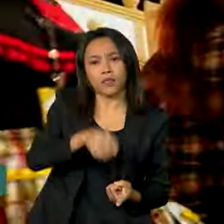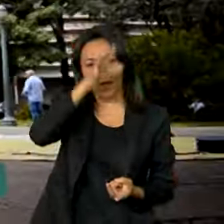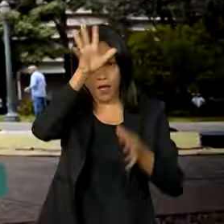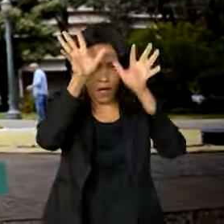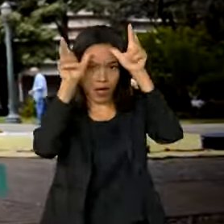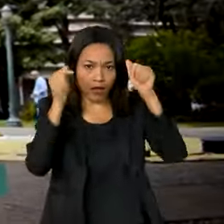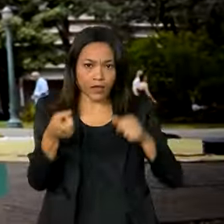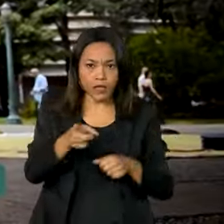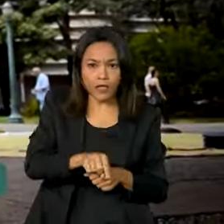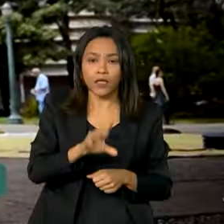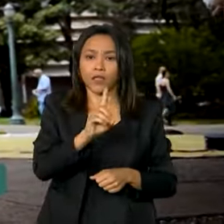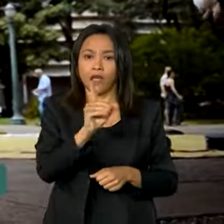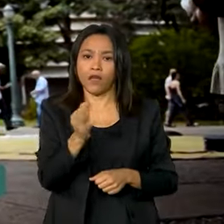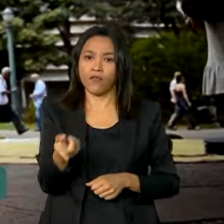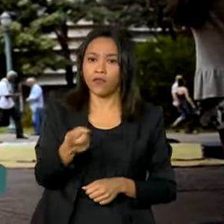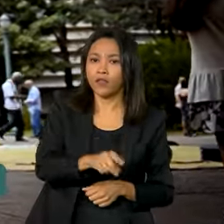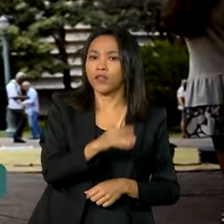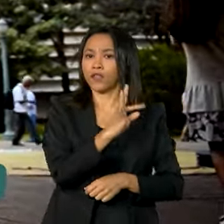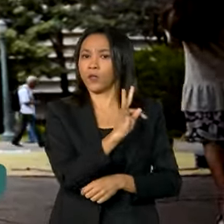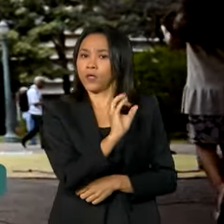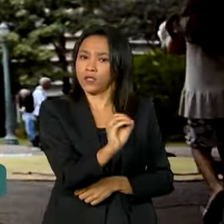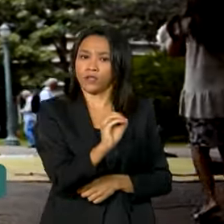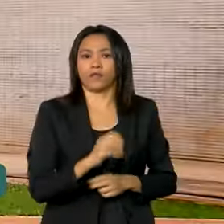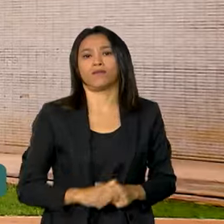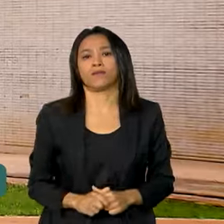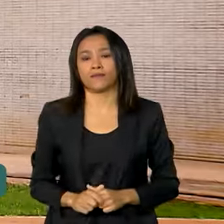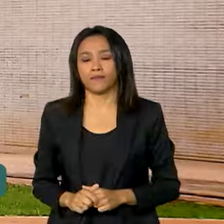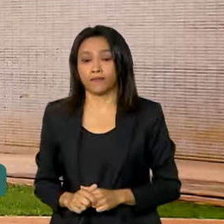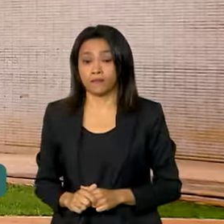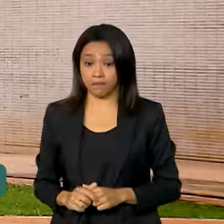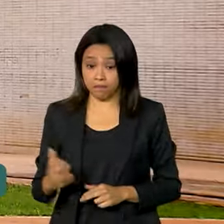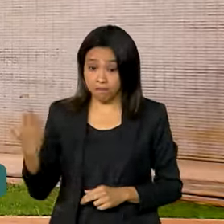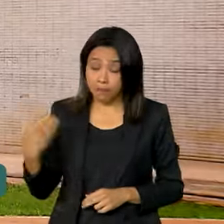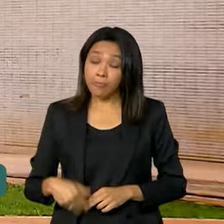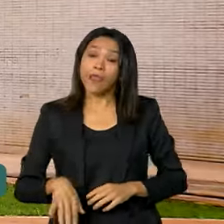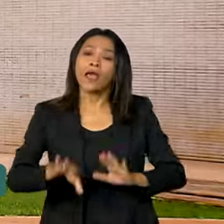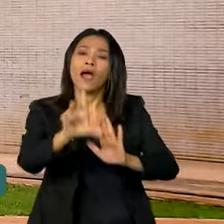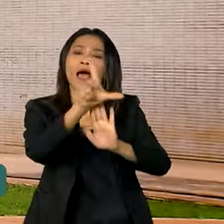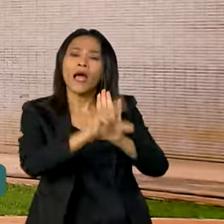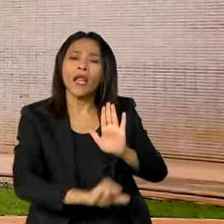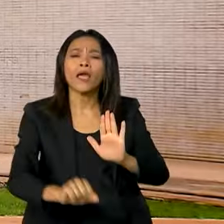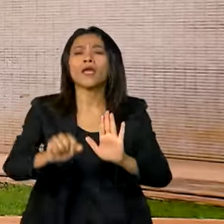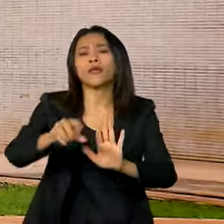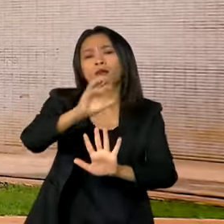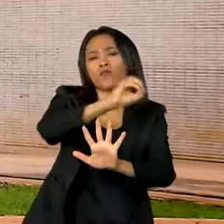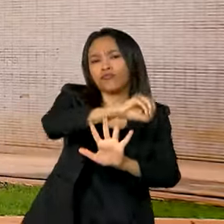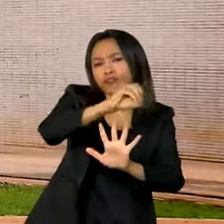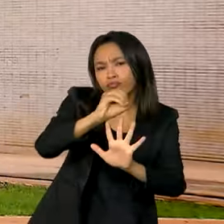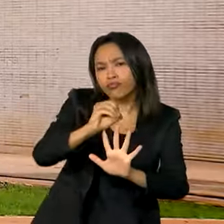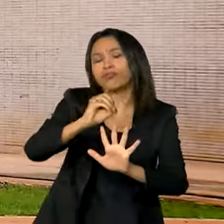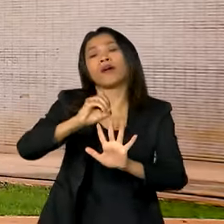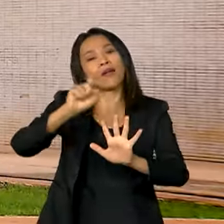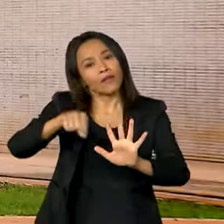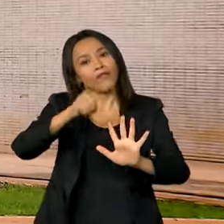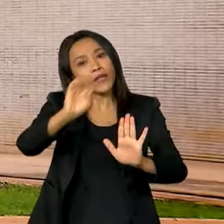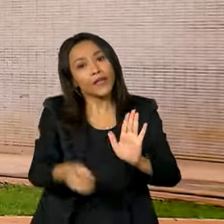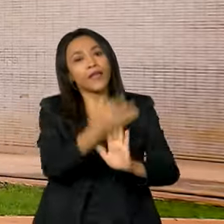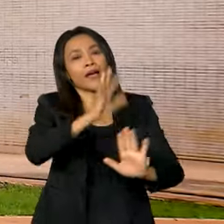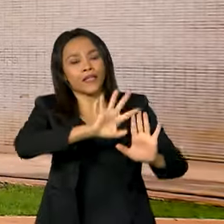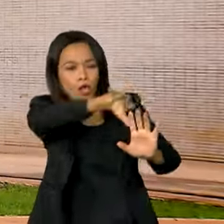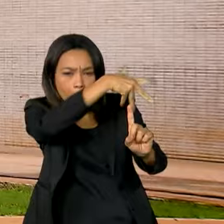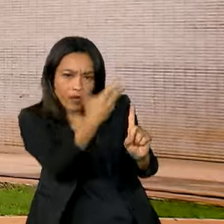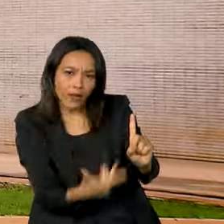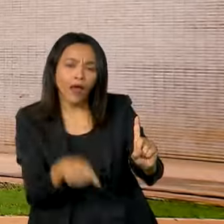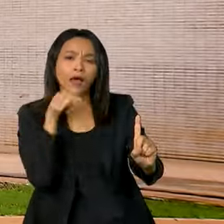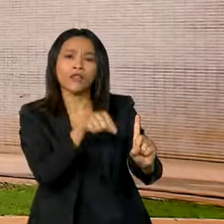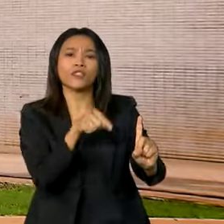Distrito Federal e Tocantins. Já a lei Paulo Gustavo, criada em homenagem ao ator morto em 2021